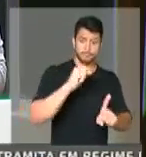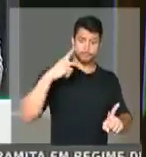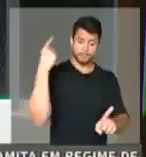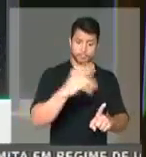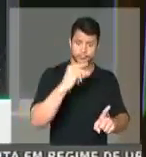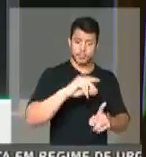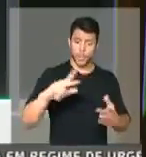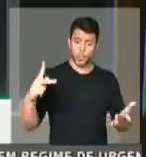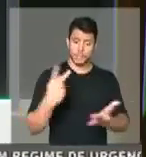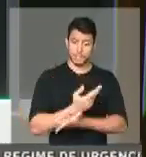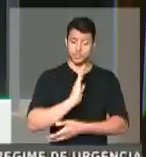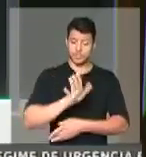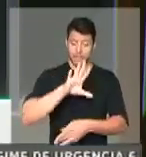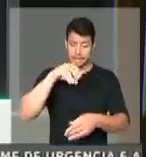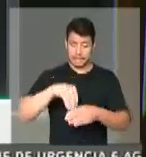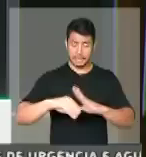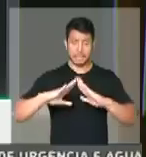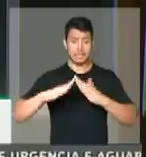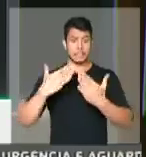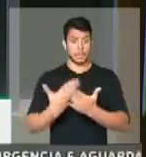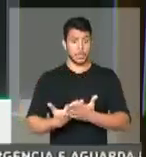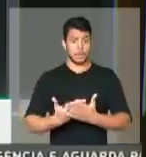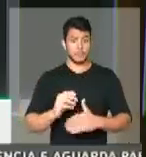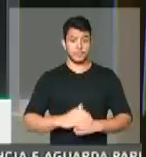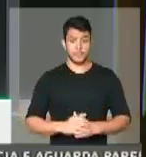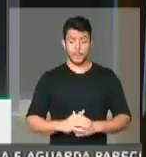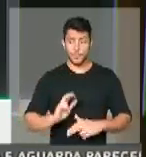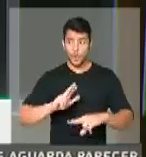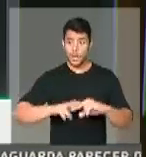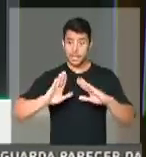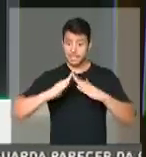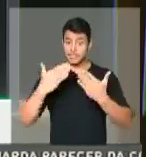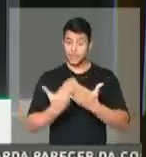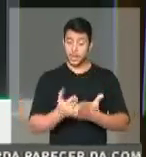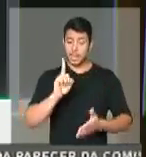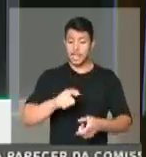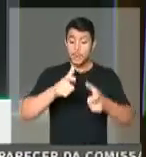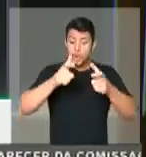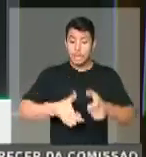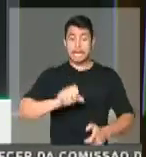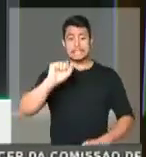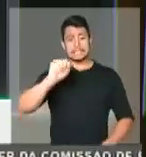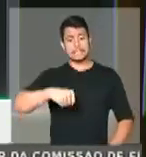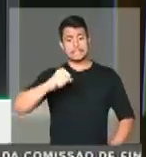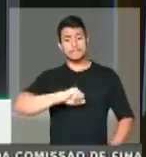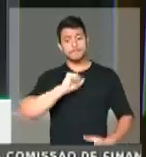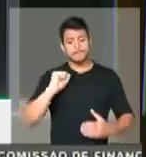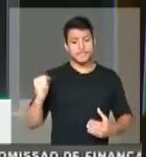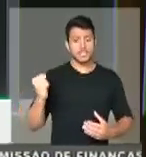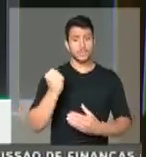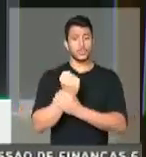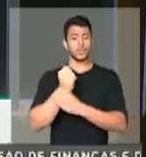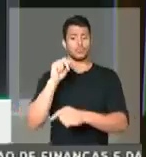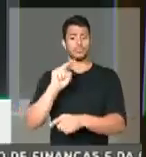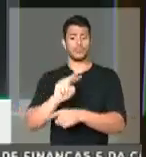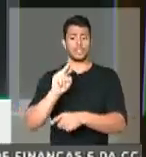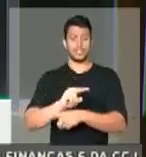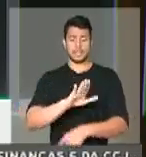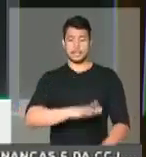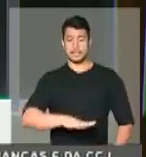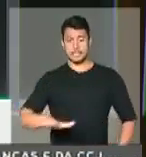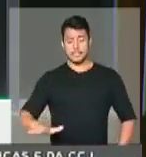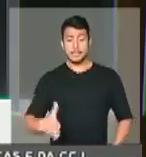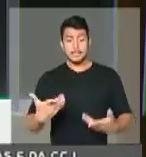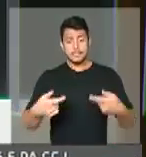fisicamente dentro das escolas, sendo que as escolas deveriam ser um espaço, sim, seguro para essas crianças e que elas